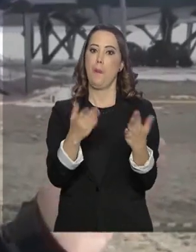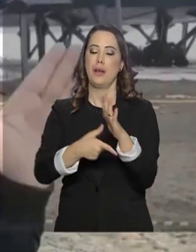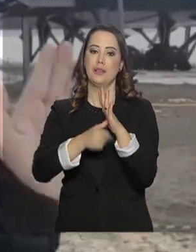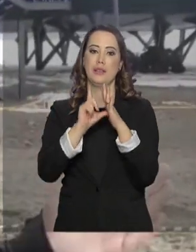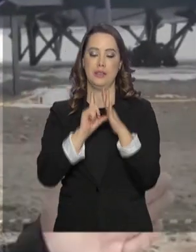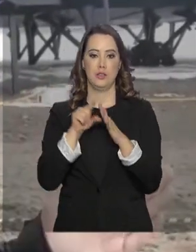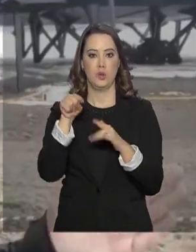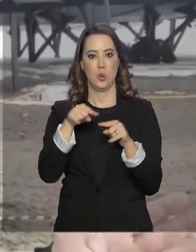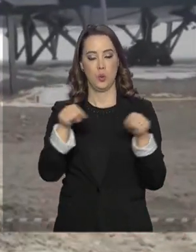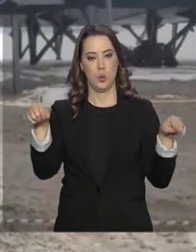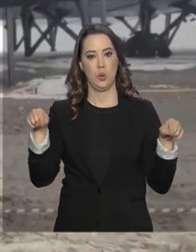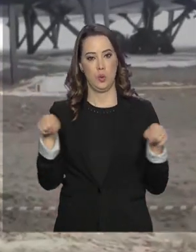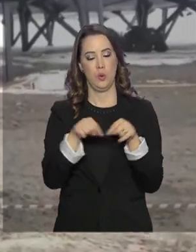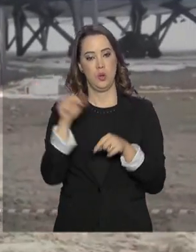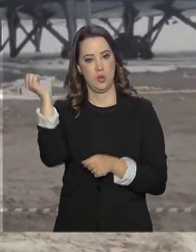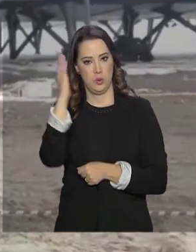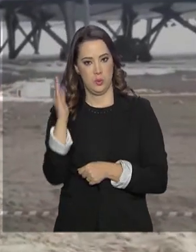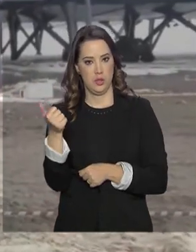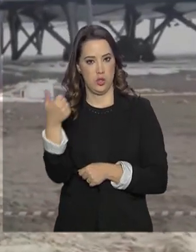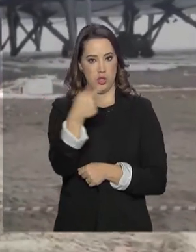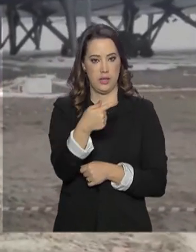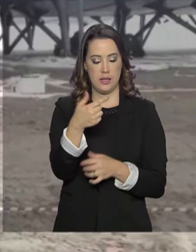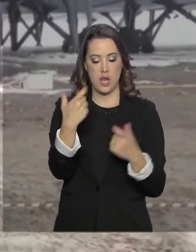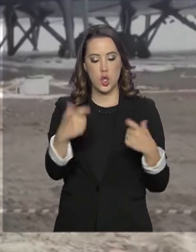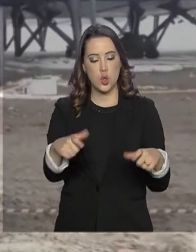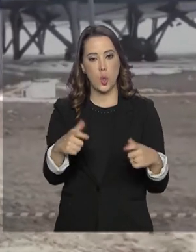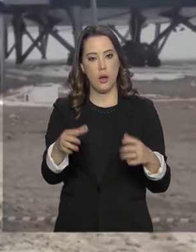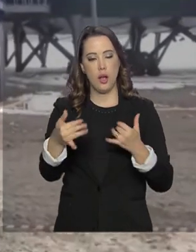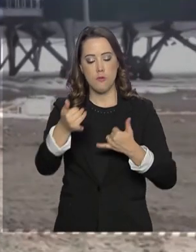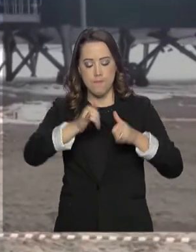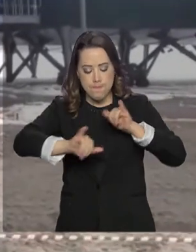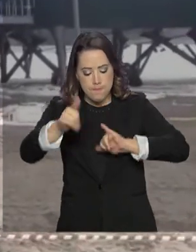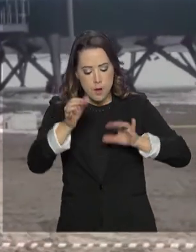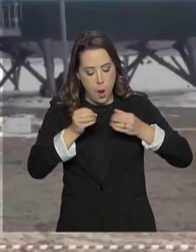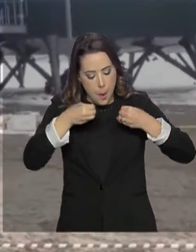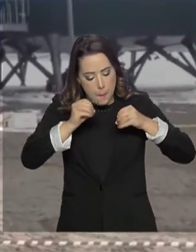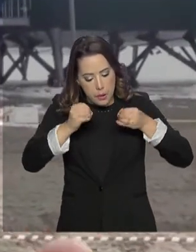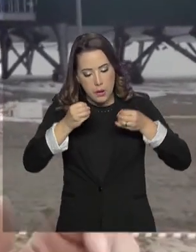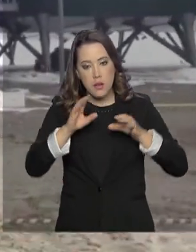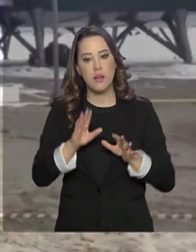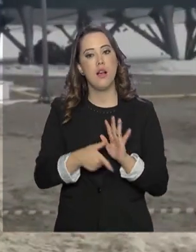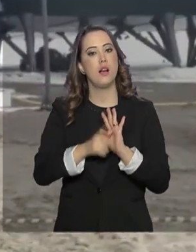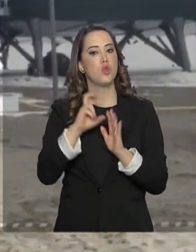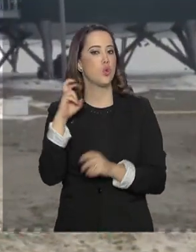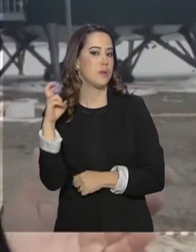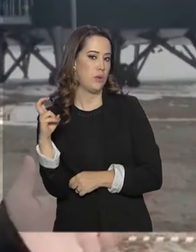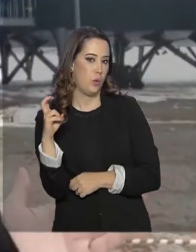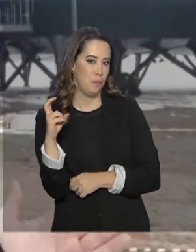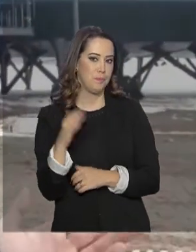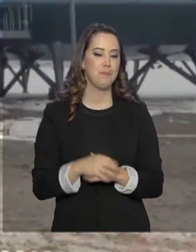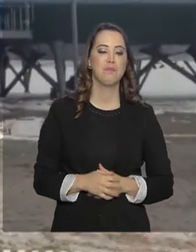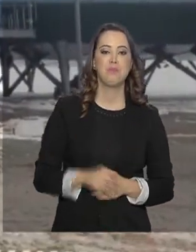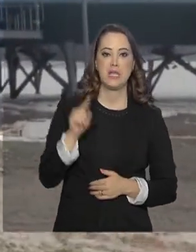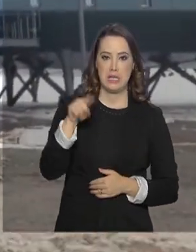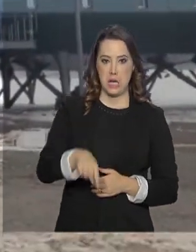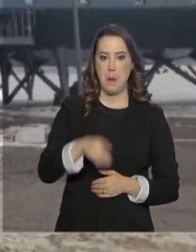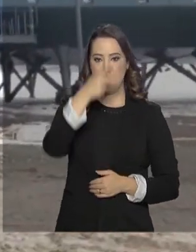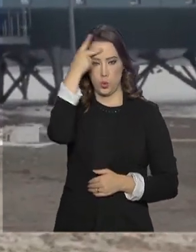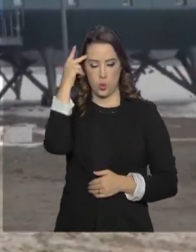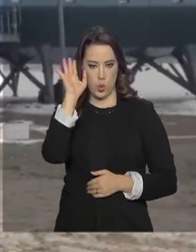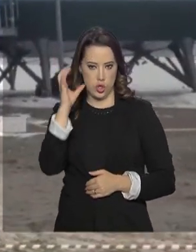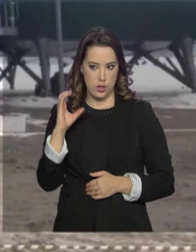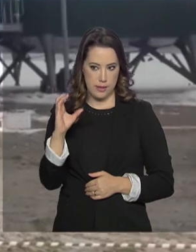A estação brasileira terá 17 laboratórios. A antiga tinha apenas 5. Nesses laboratórios, alguns cientistas já